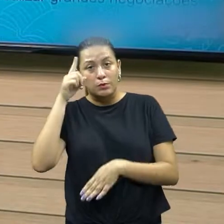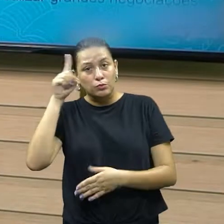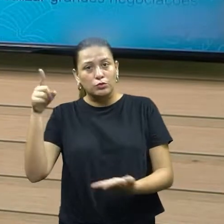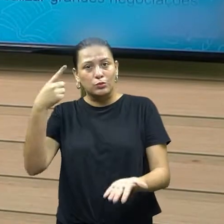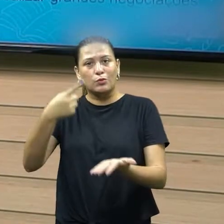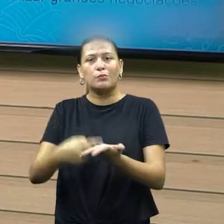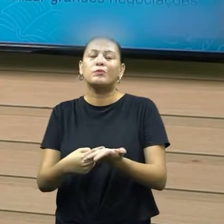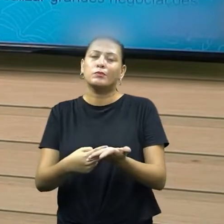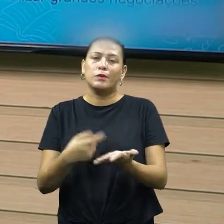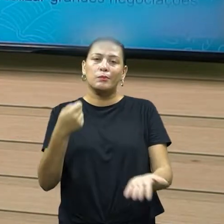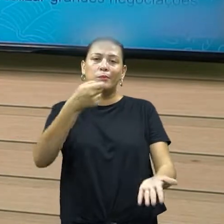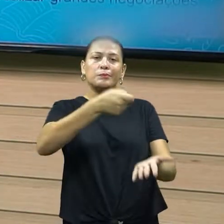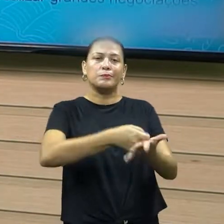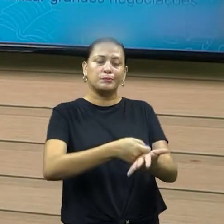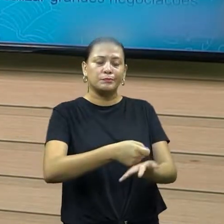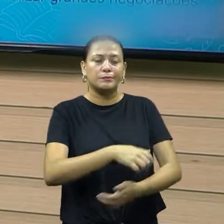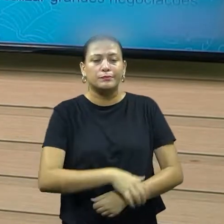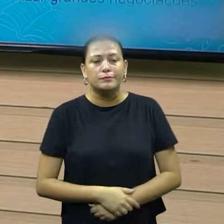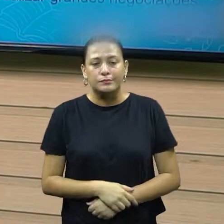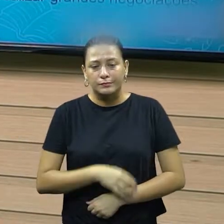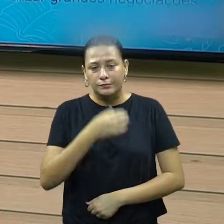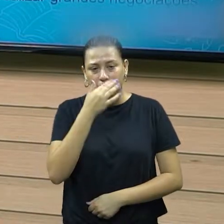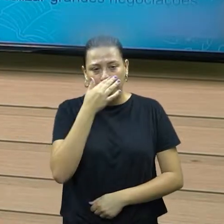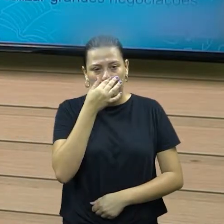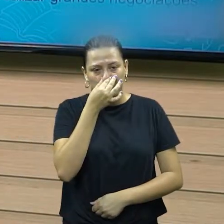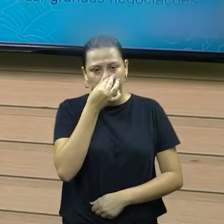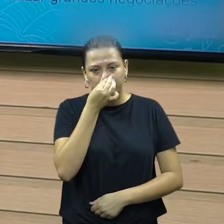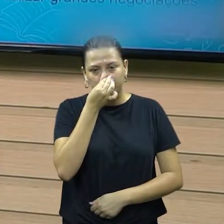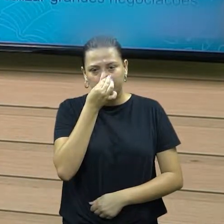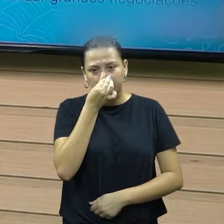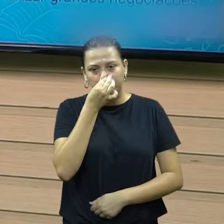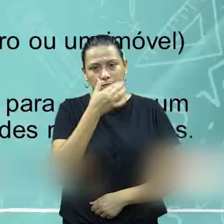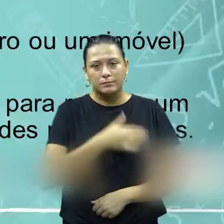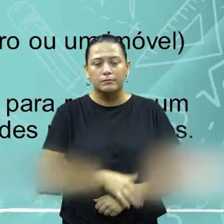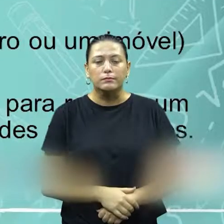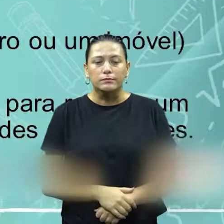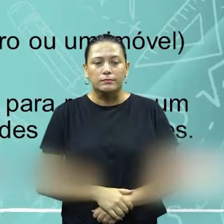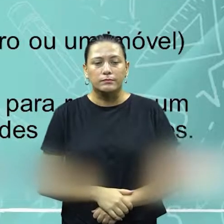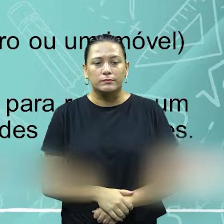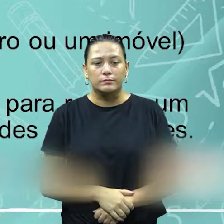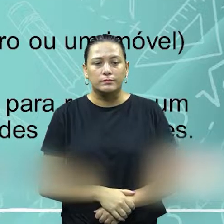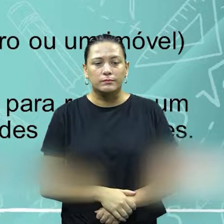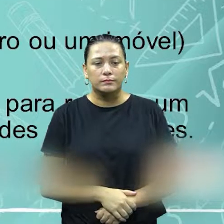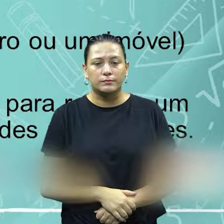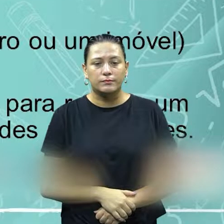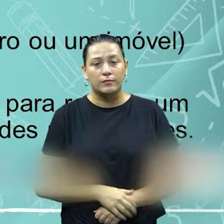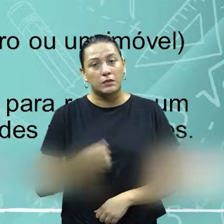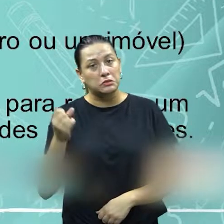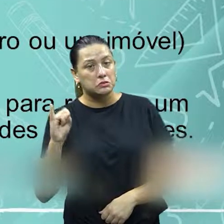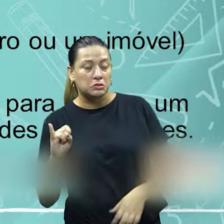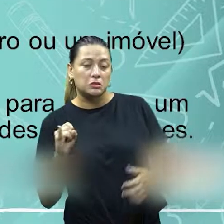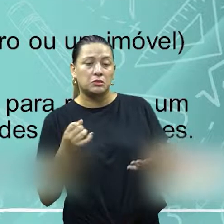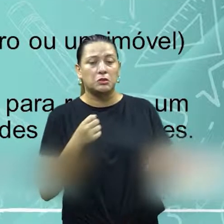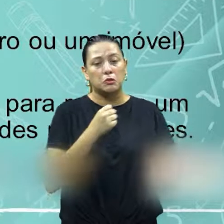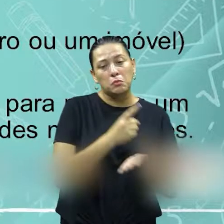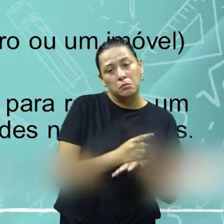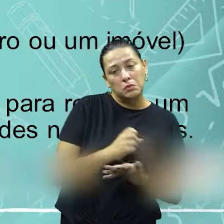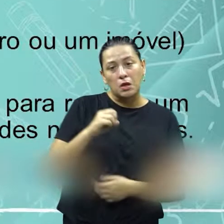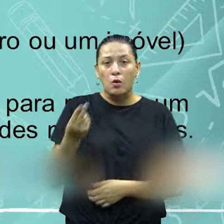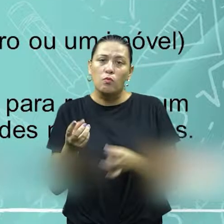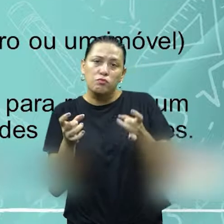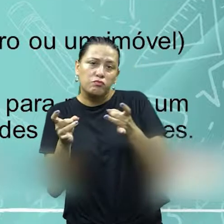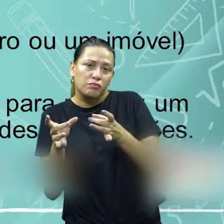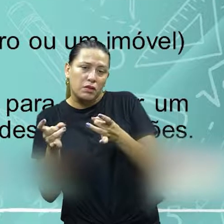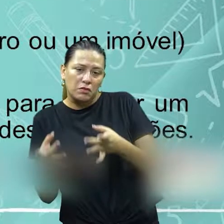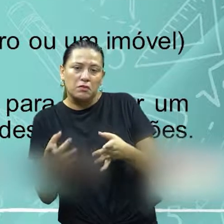a respeito sobre isso. Então, há a negociação aí. Outra questão. Se queremos comprar ou vender um bem,